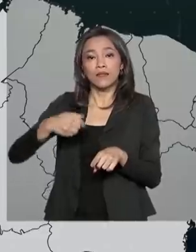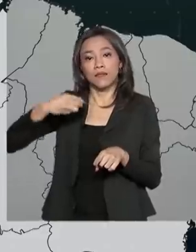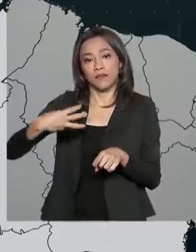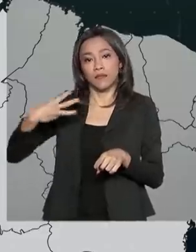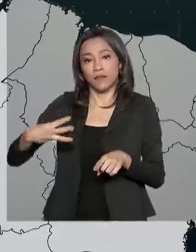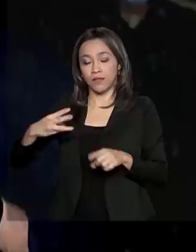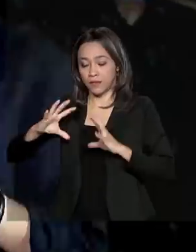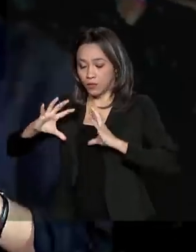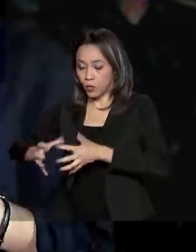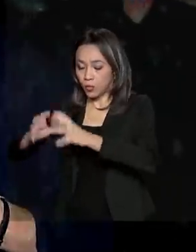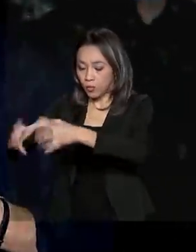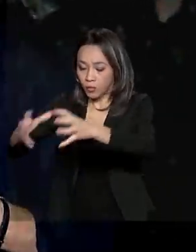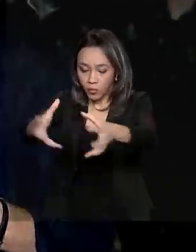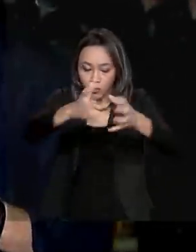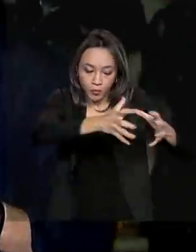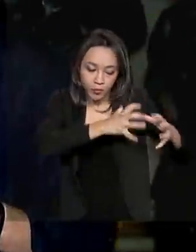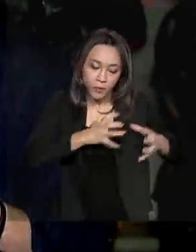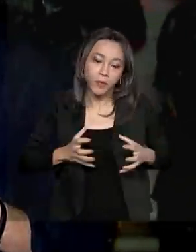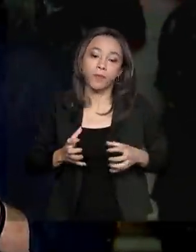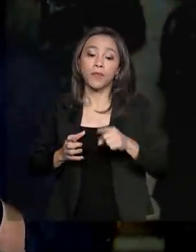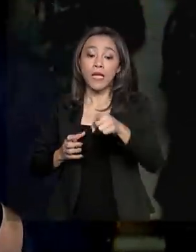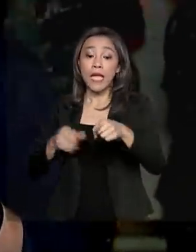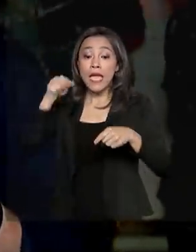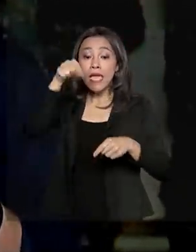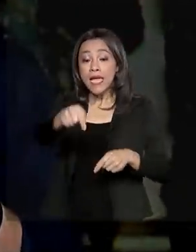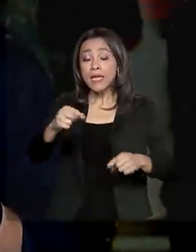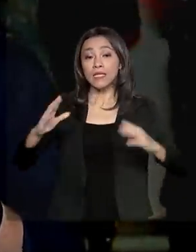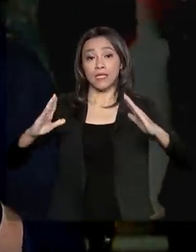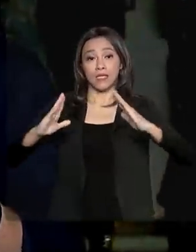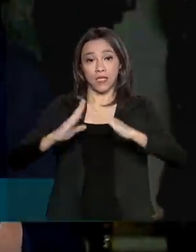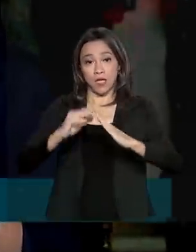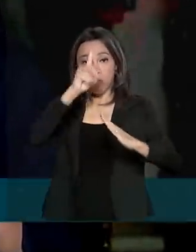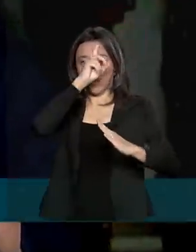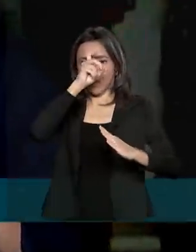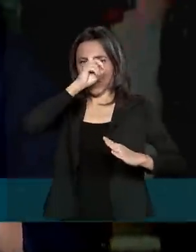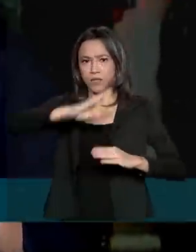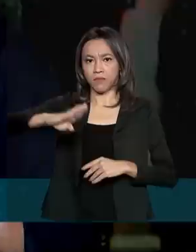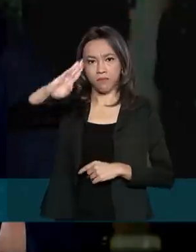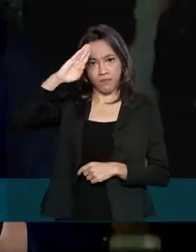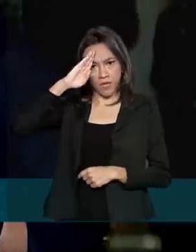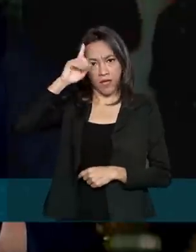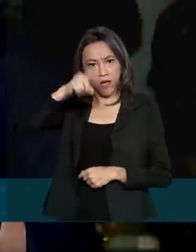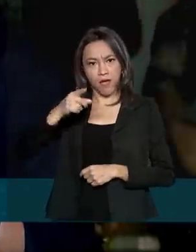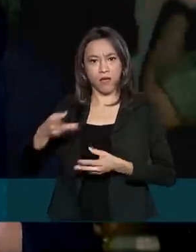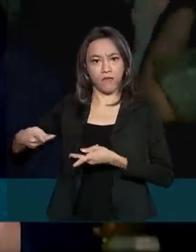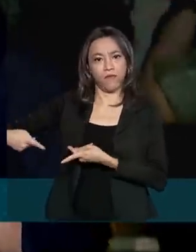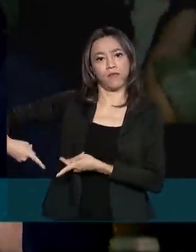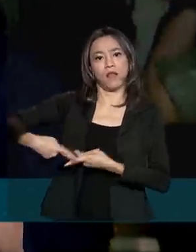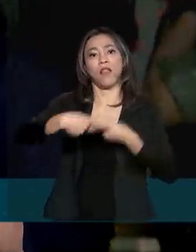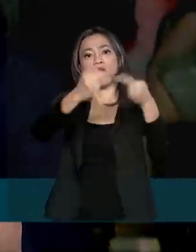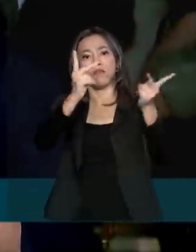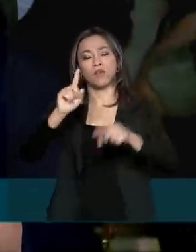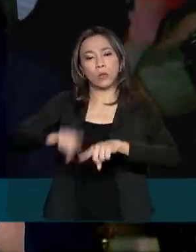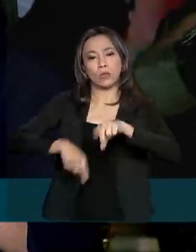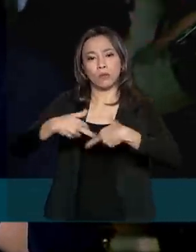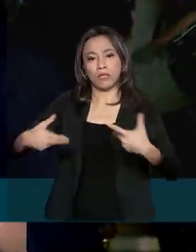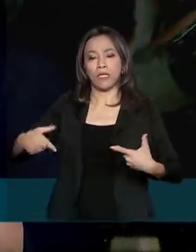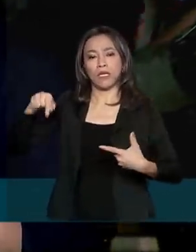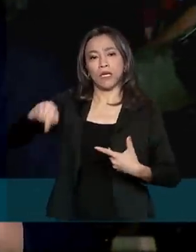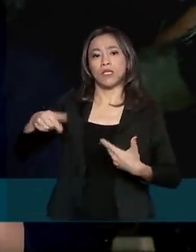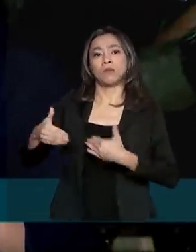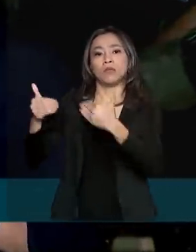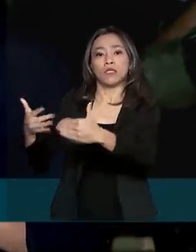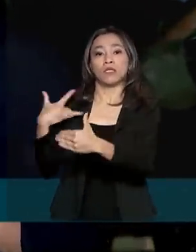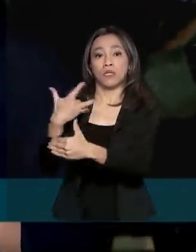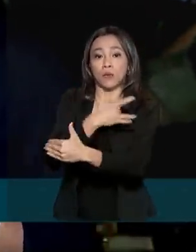aldeias. Este hospital militar é o destino de parte dos equipamentos e insumos enviados pelo Ministério da Saúde. A